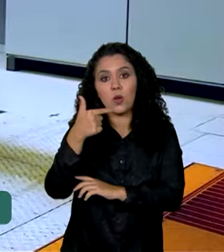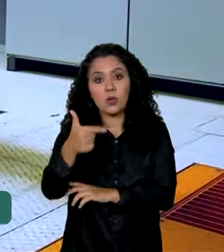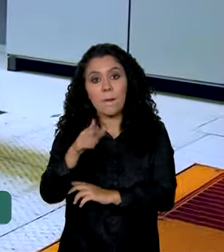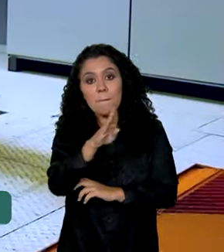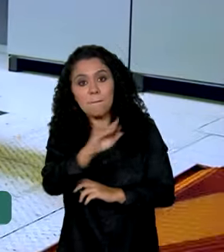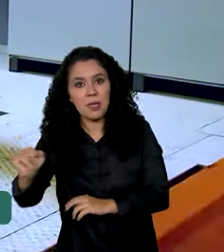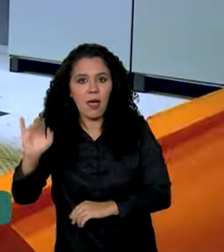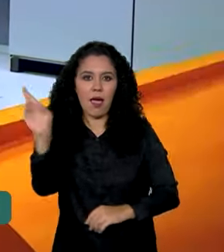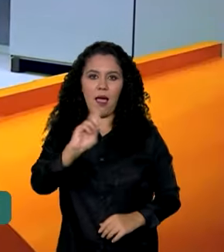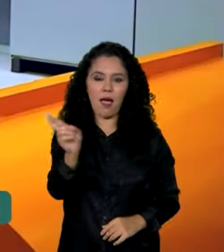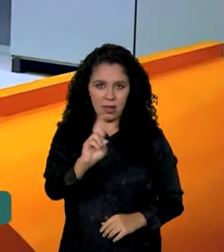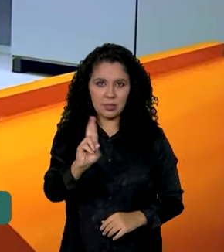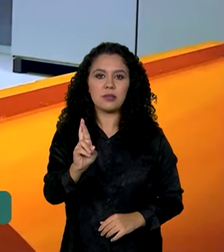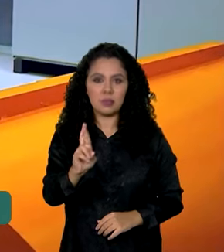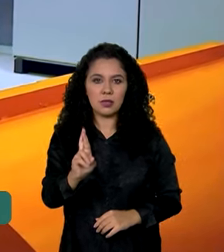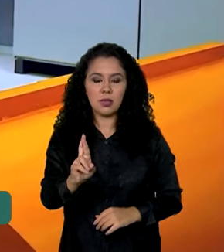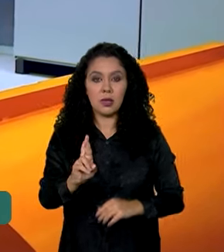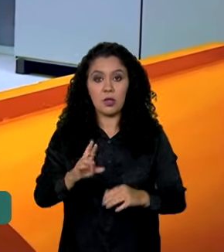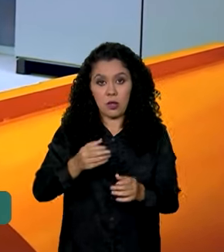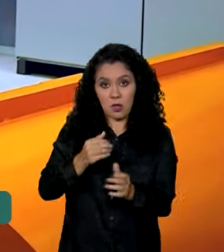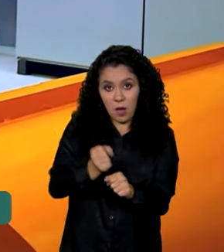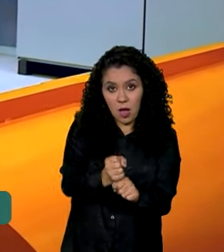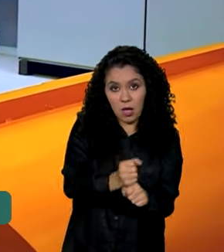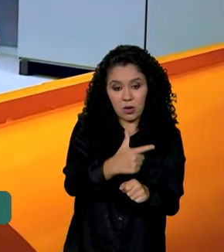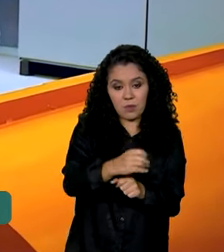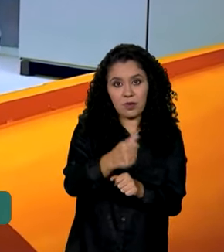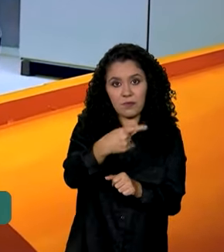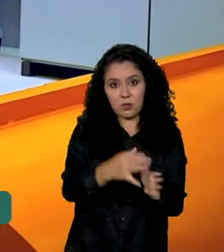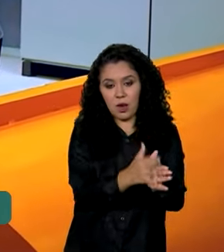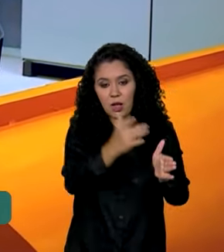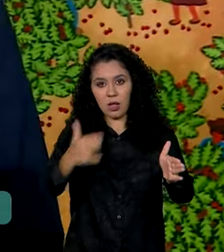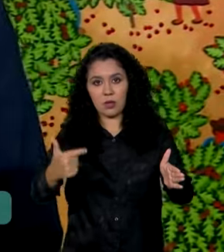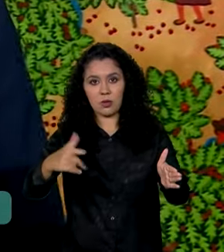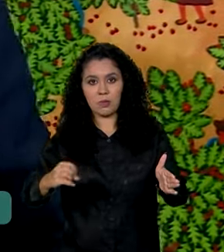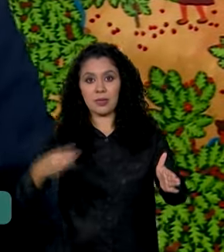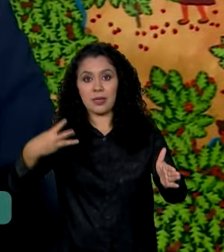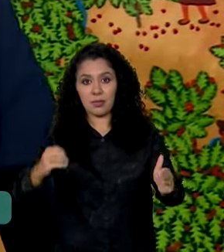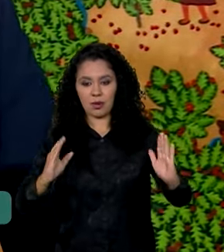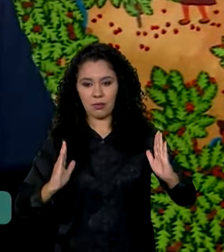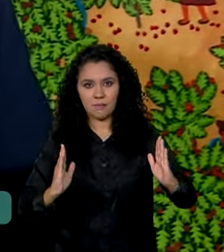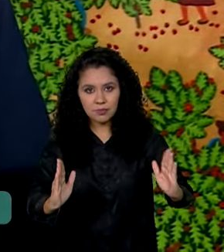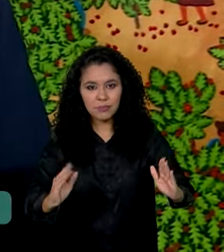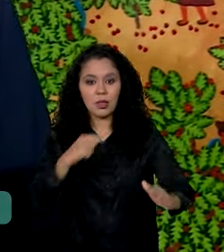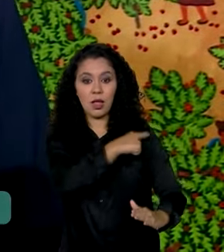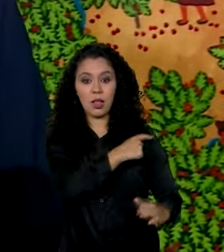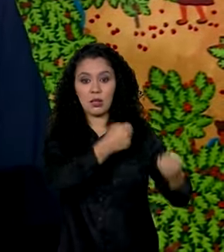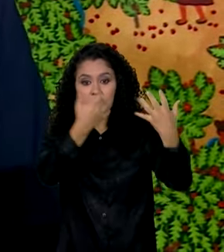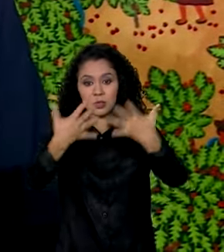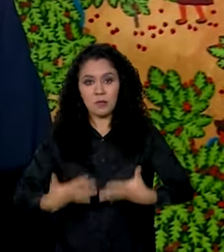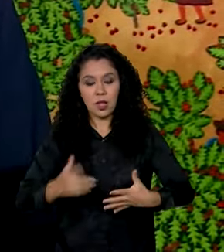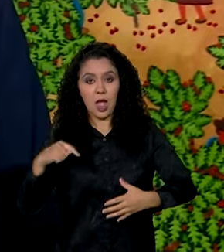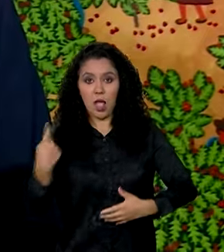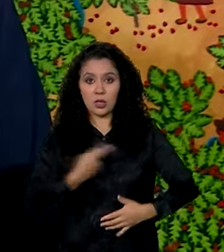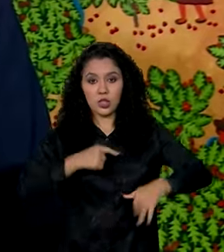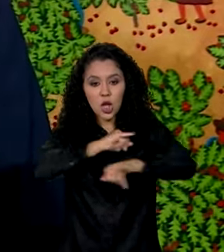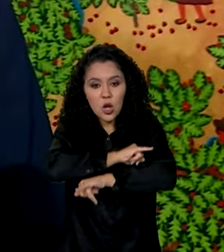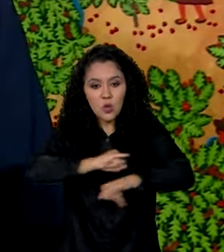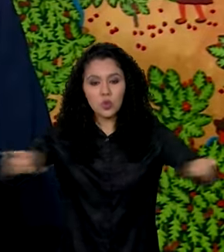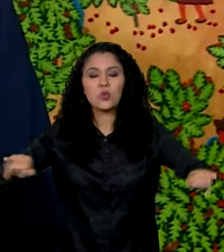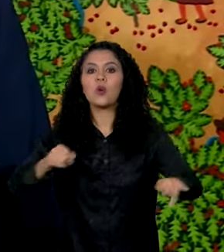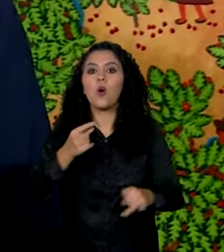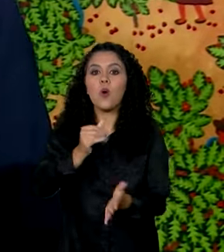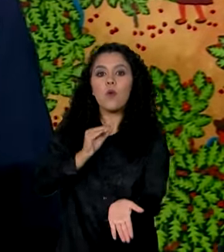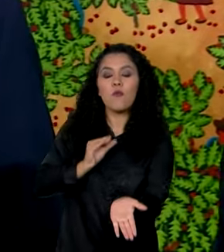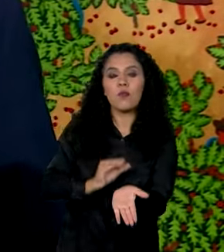bilhões de reais entre 2024 e 2030. Acabamos de anunciar um investimento,